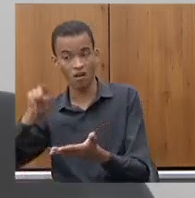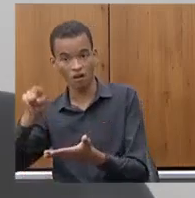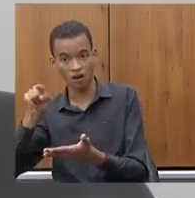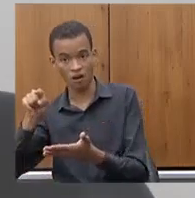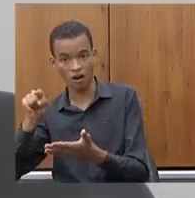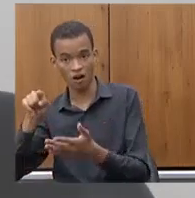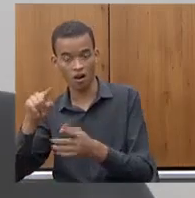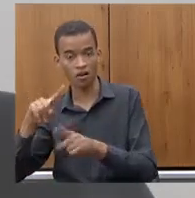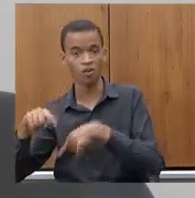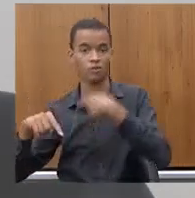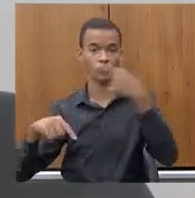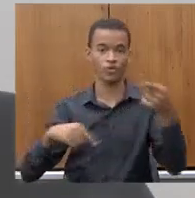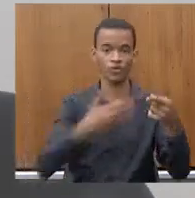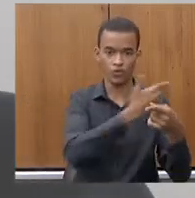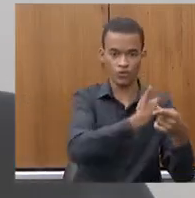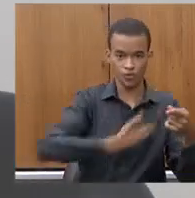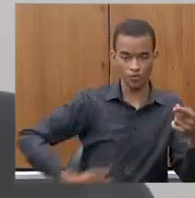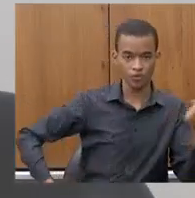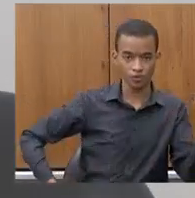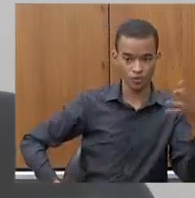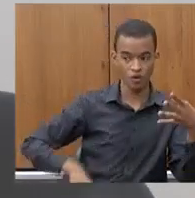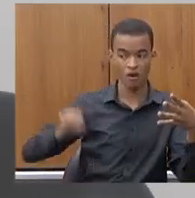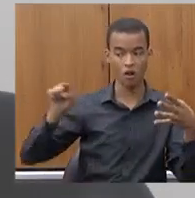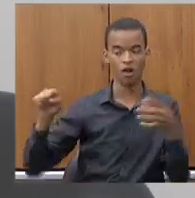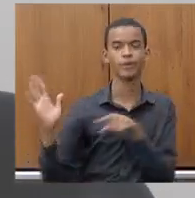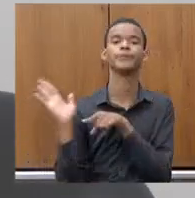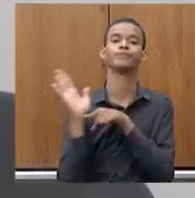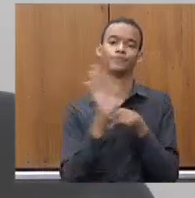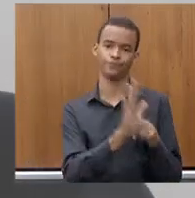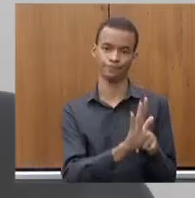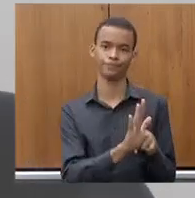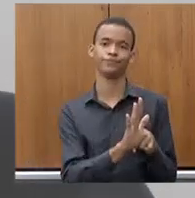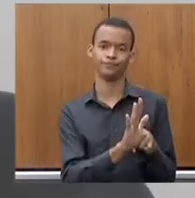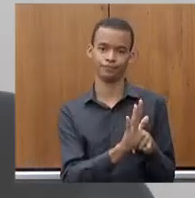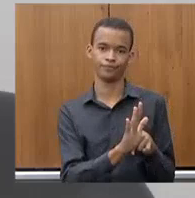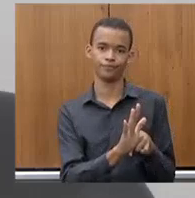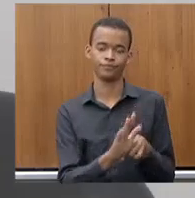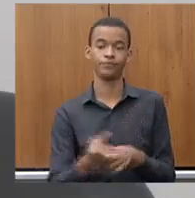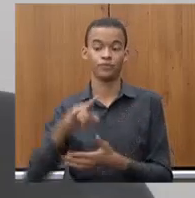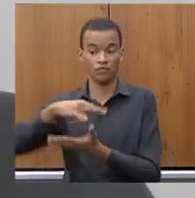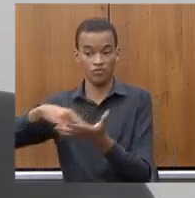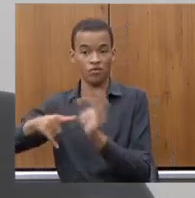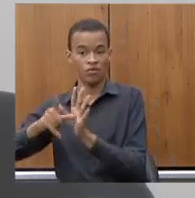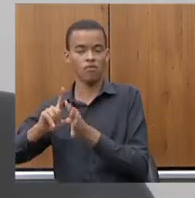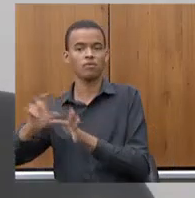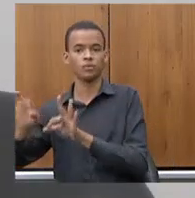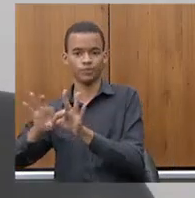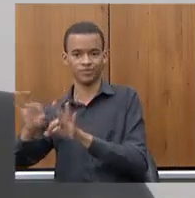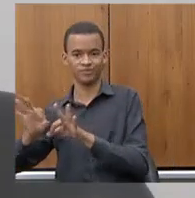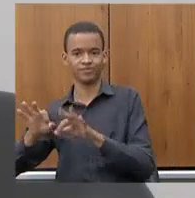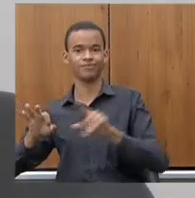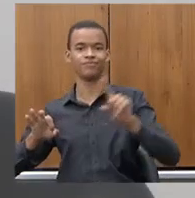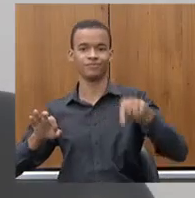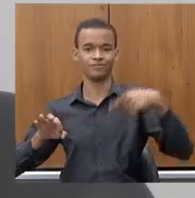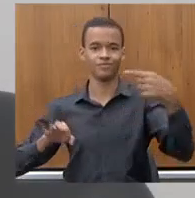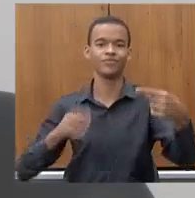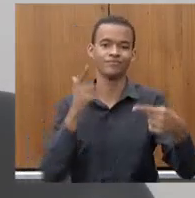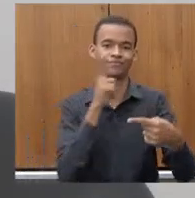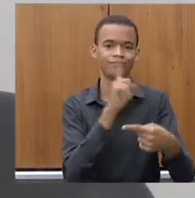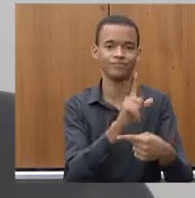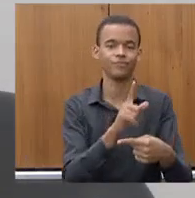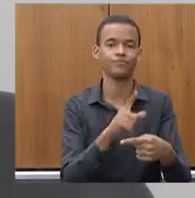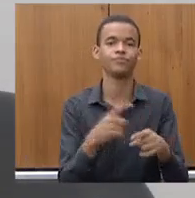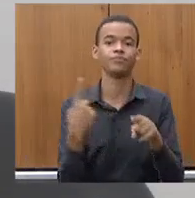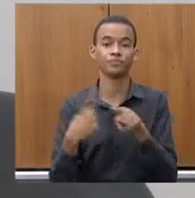no governo do PT, dos consignados, que o acabou de citar aí, a receita de transferência acumulou perda absoluta de menos 13